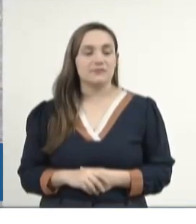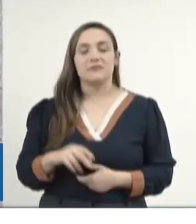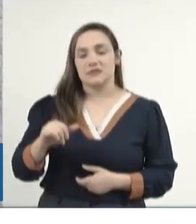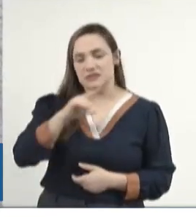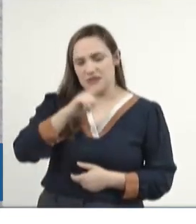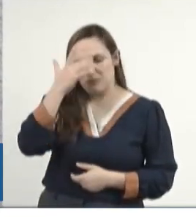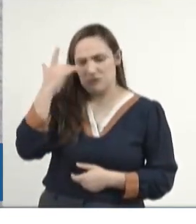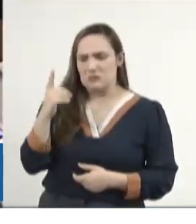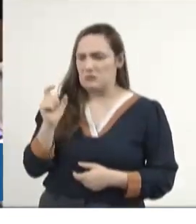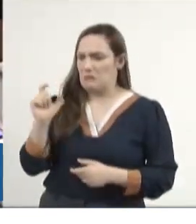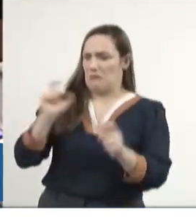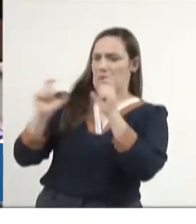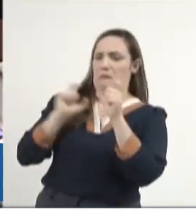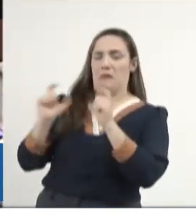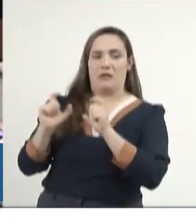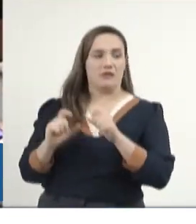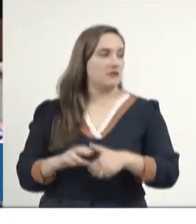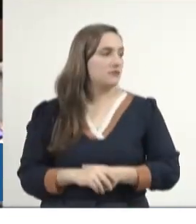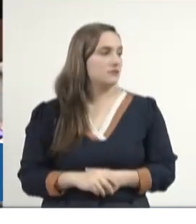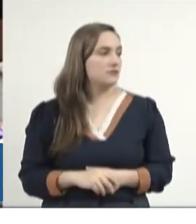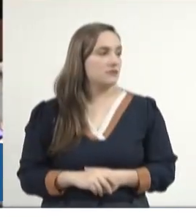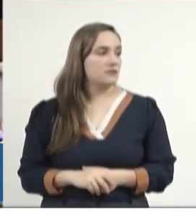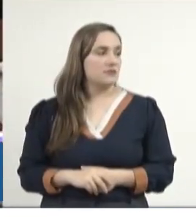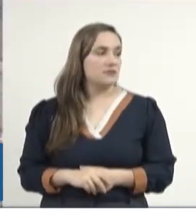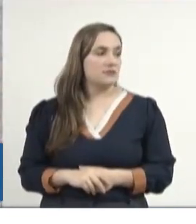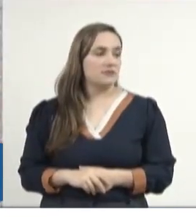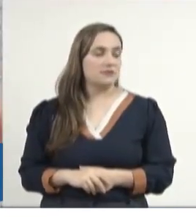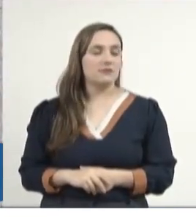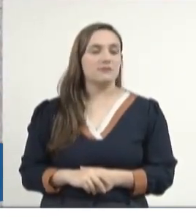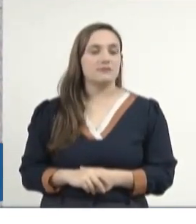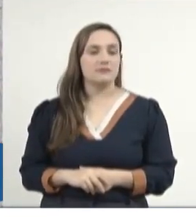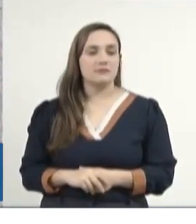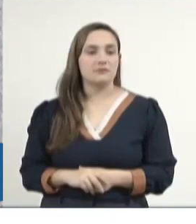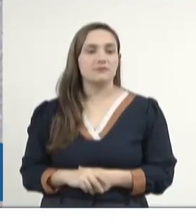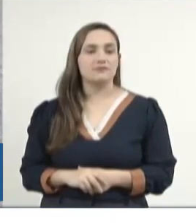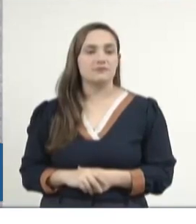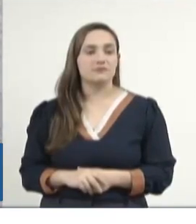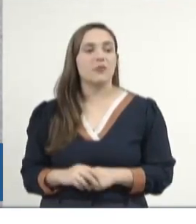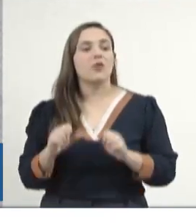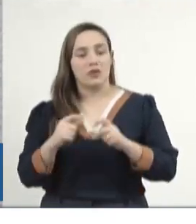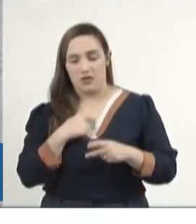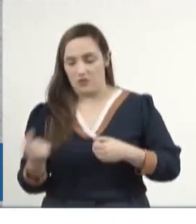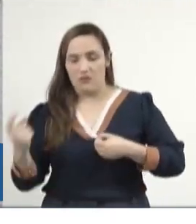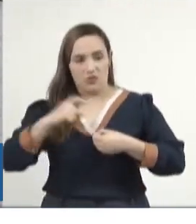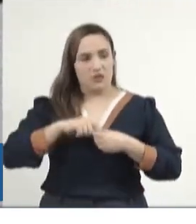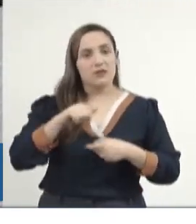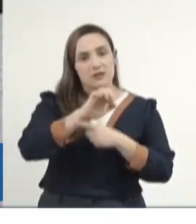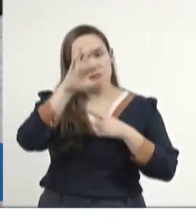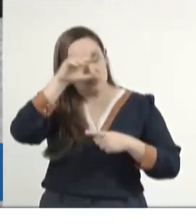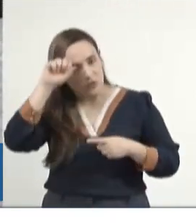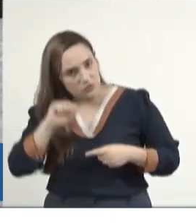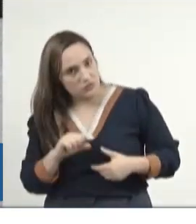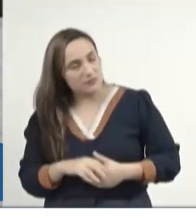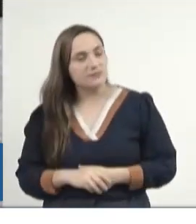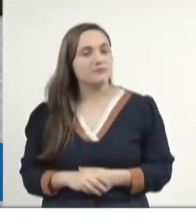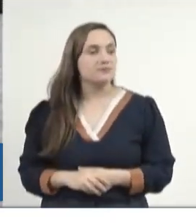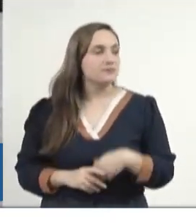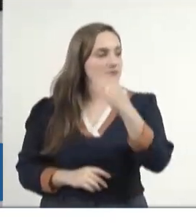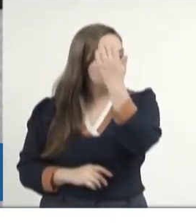agridem profissionalmente. É esse sindicato. Voltei para Mato Grosso do Sul, minha terra querida,